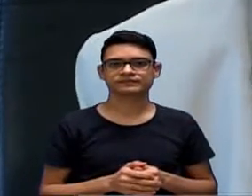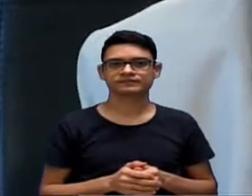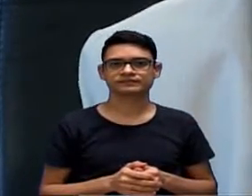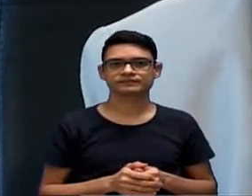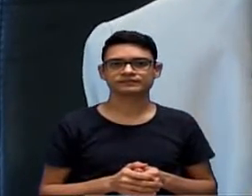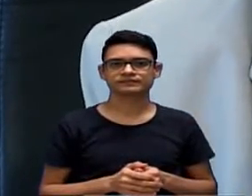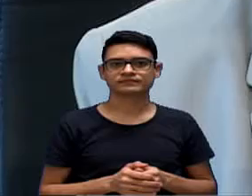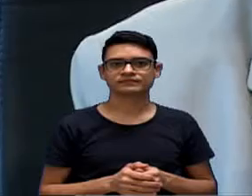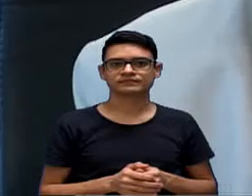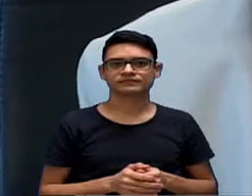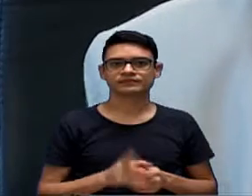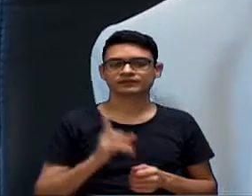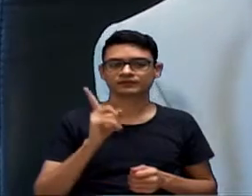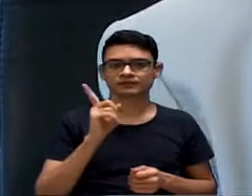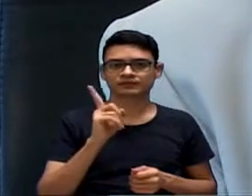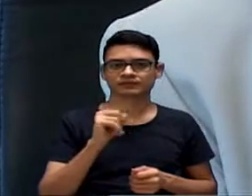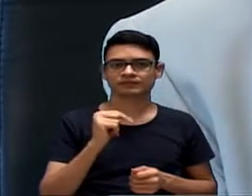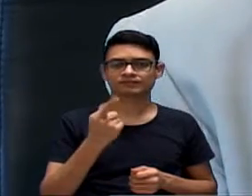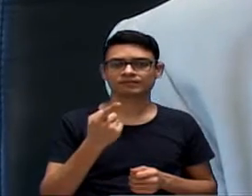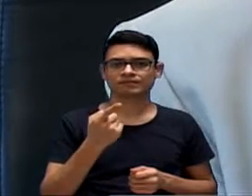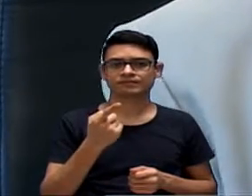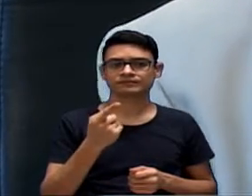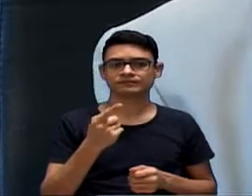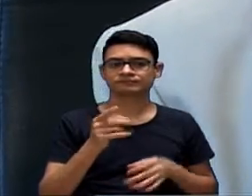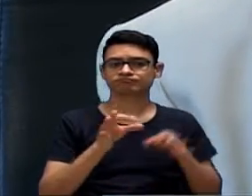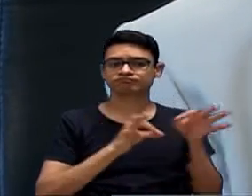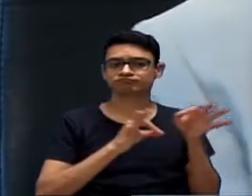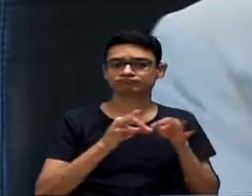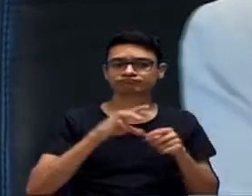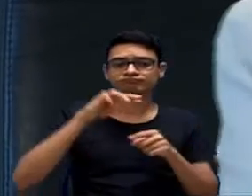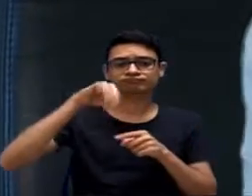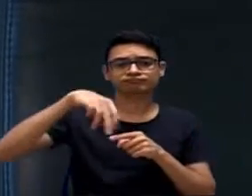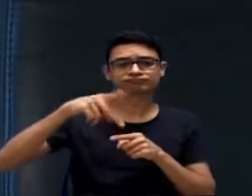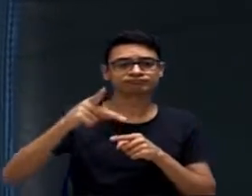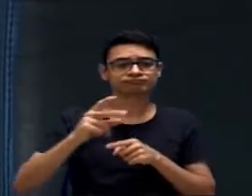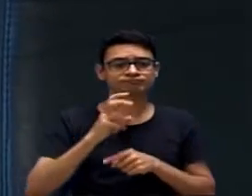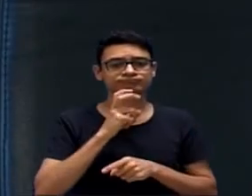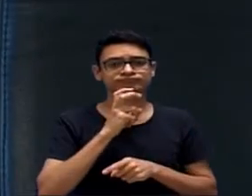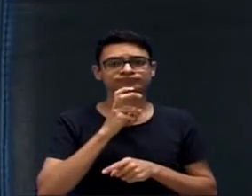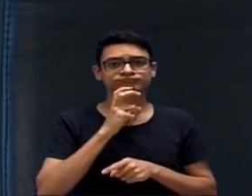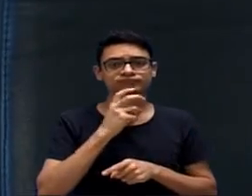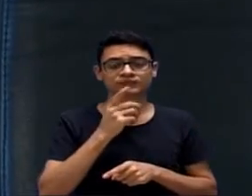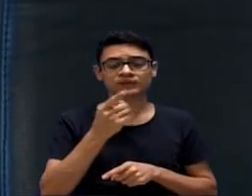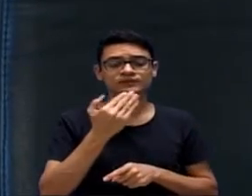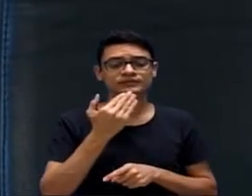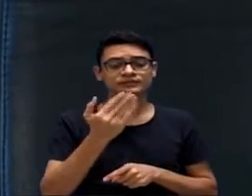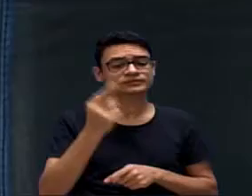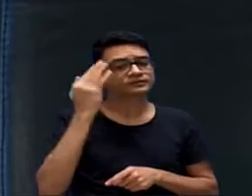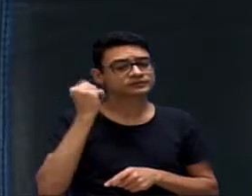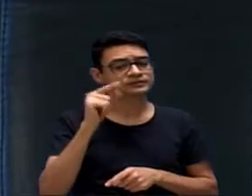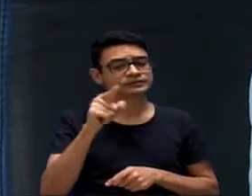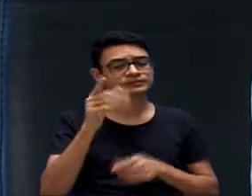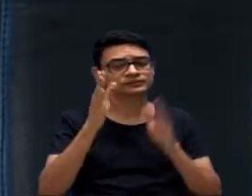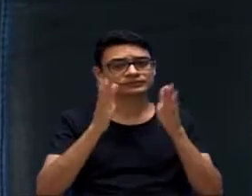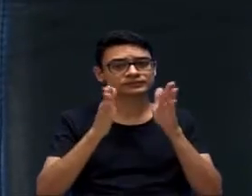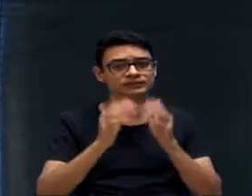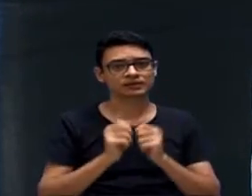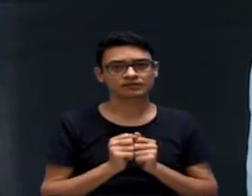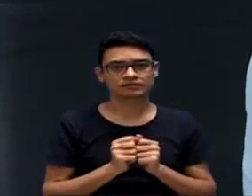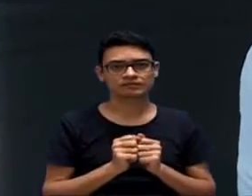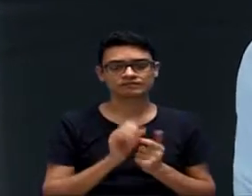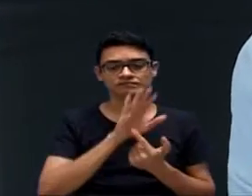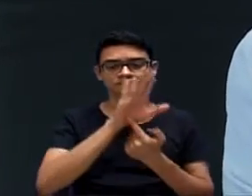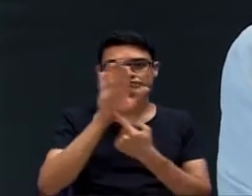até objeto já de discussão no Ministério Público de Sorocaba, que já foi pedido, como a senhora mesmo sabe, a